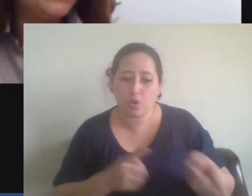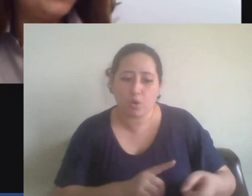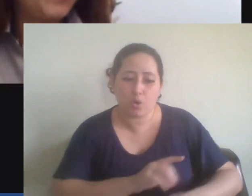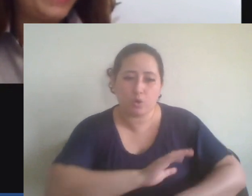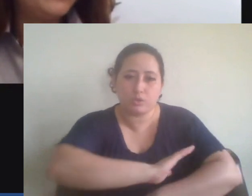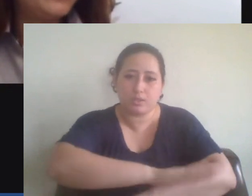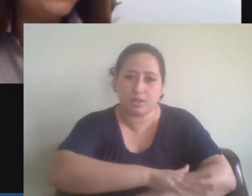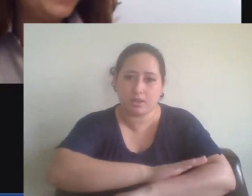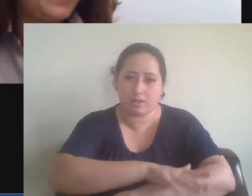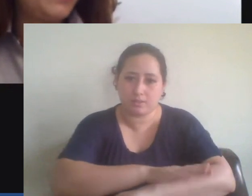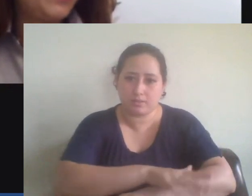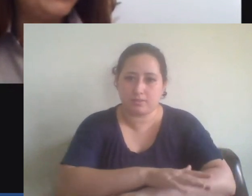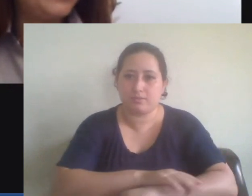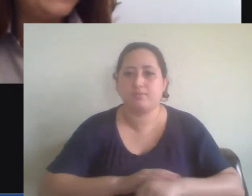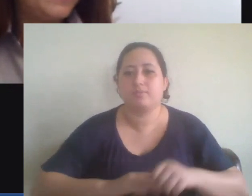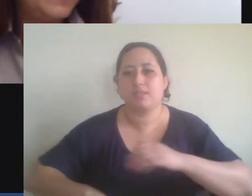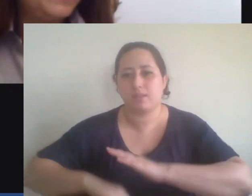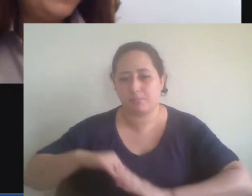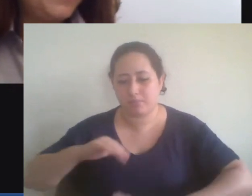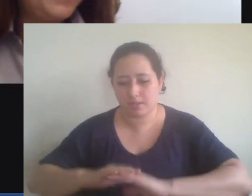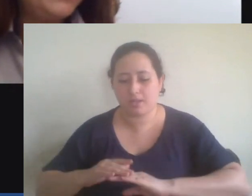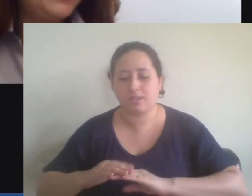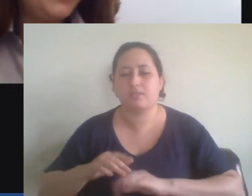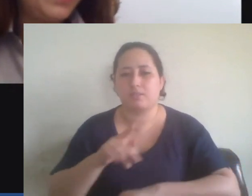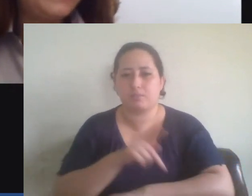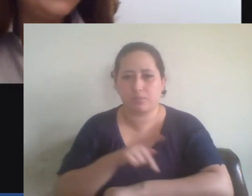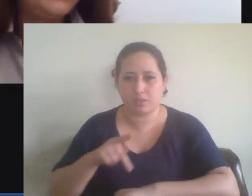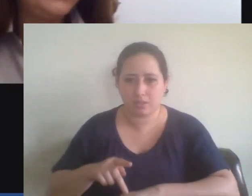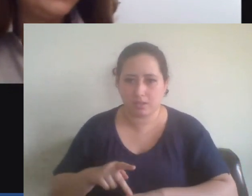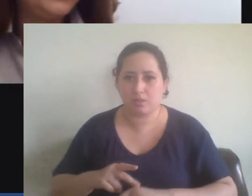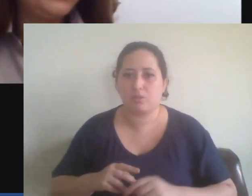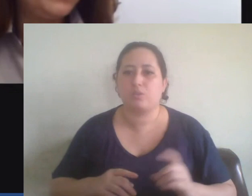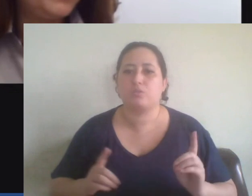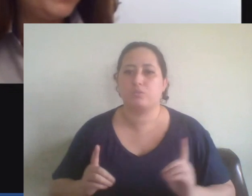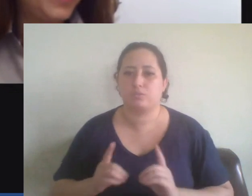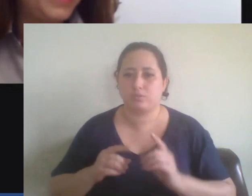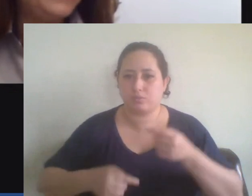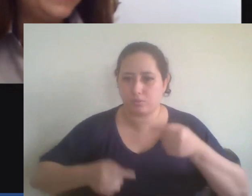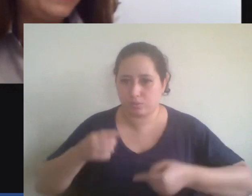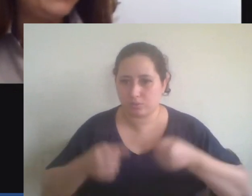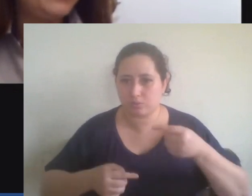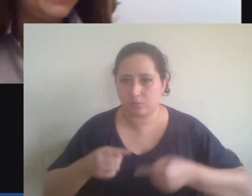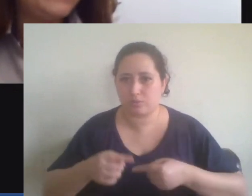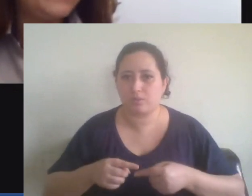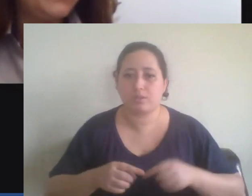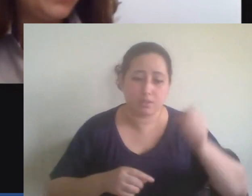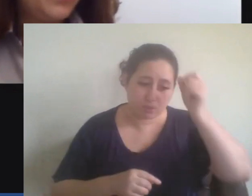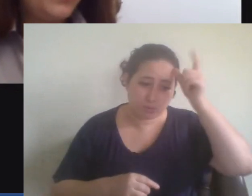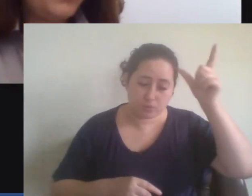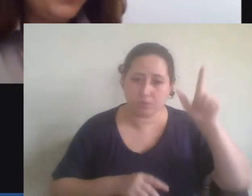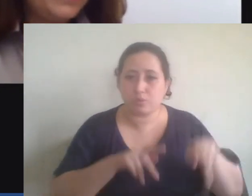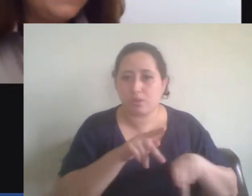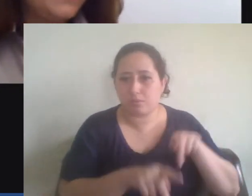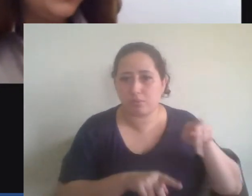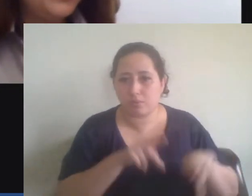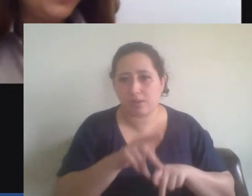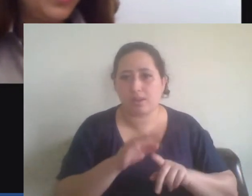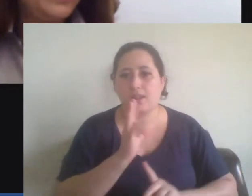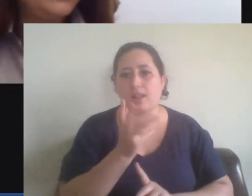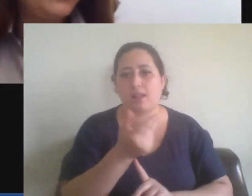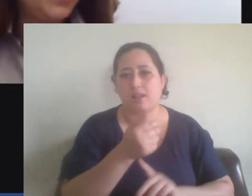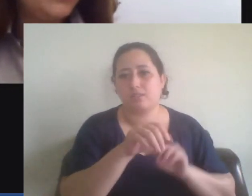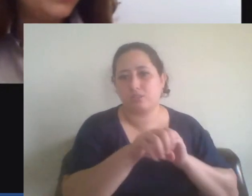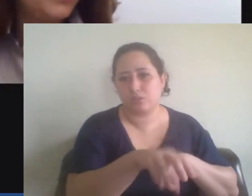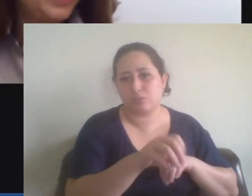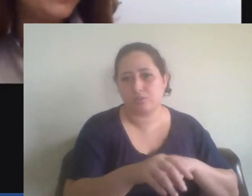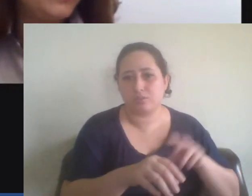da discussão de práticas pedagógicas amplamente ancoradas na nossa cultura popular e na arte e educação, como contação de